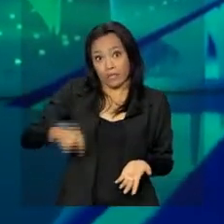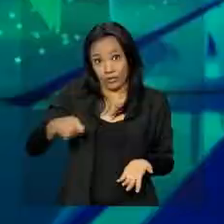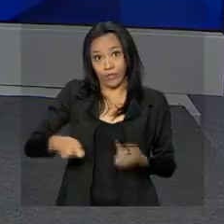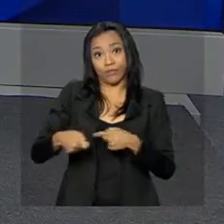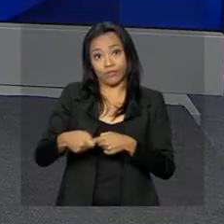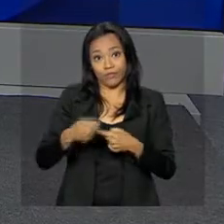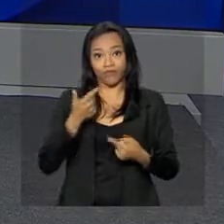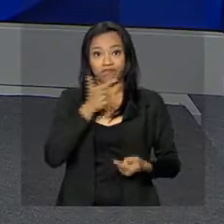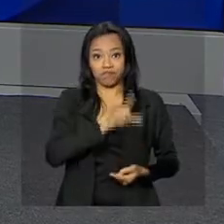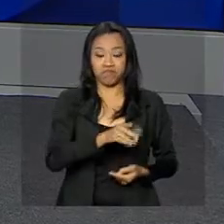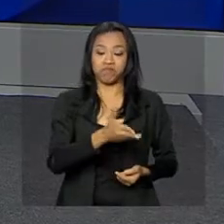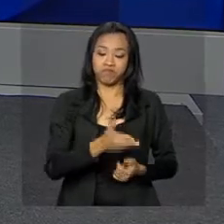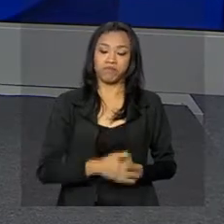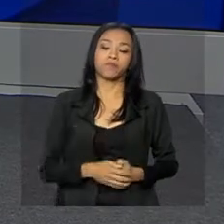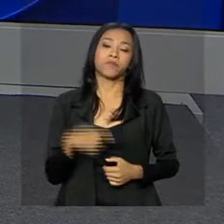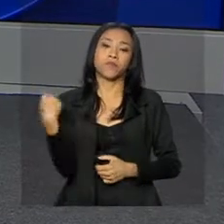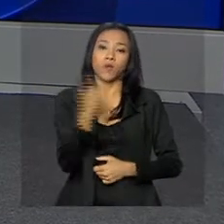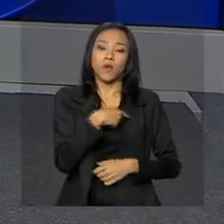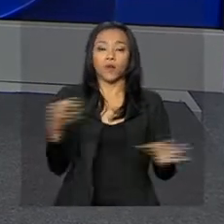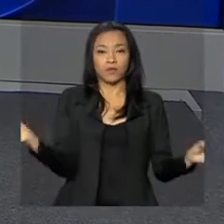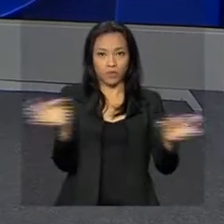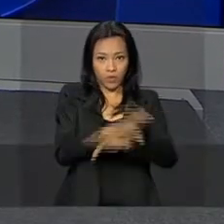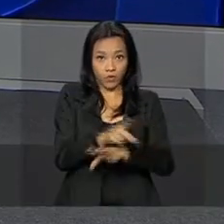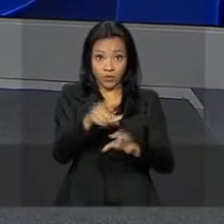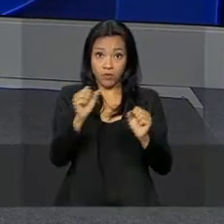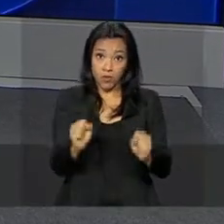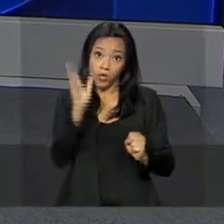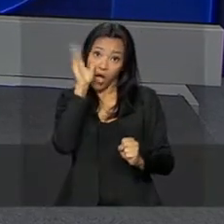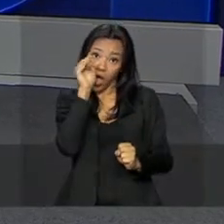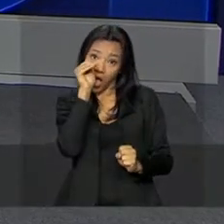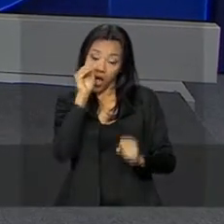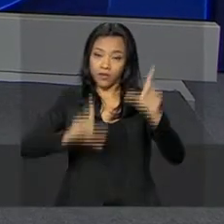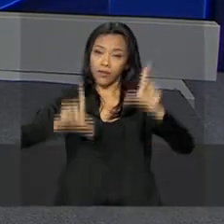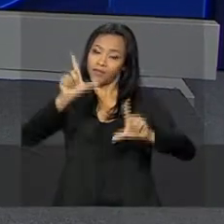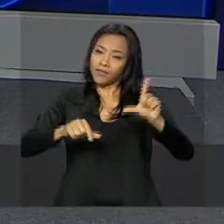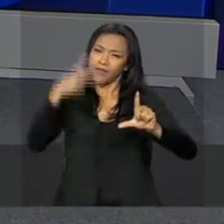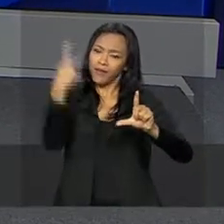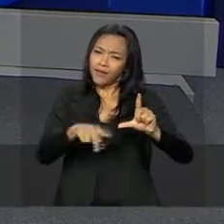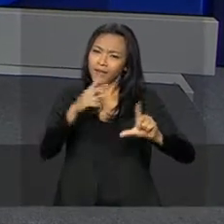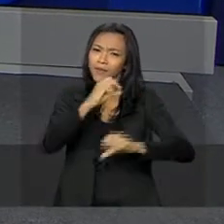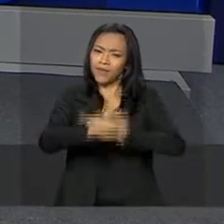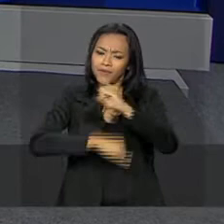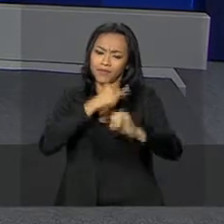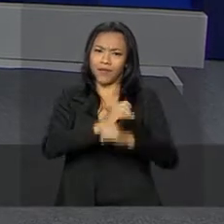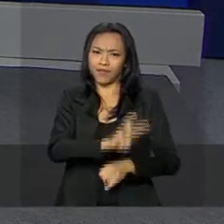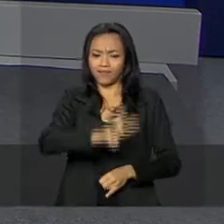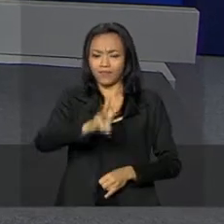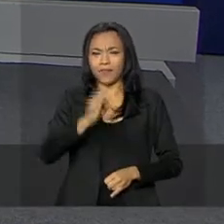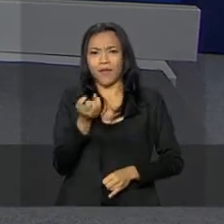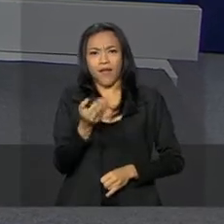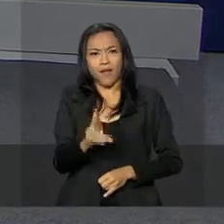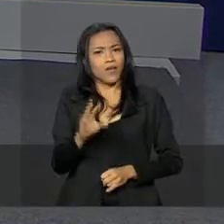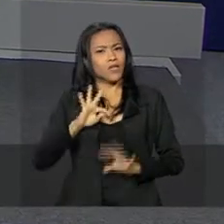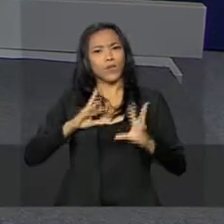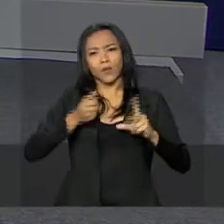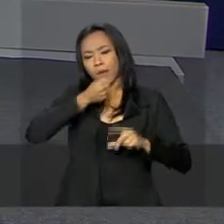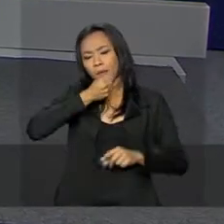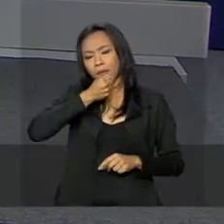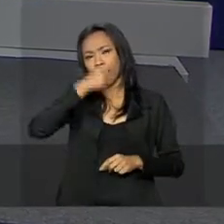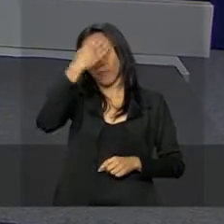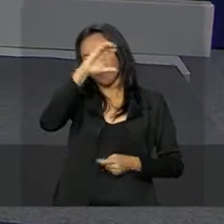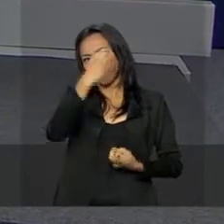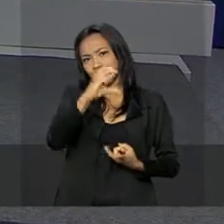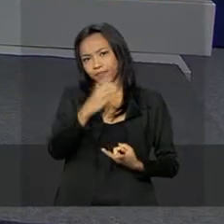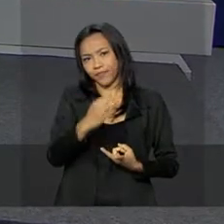Família. Nós ficamos por aqui, você acompanha a nossa programação ao vivo pelo site da NBR e todas as reportagens estão